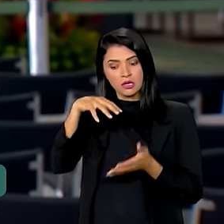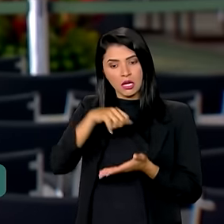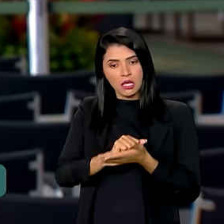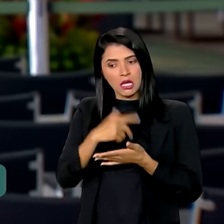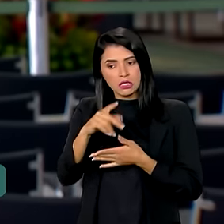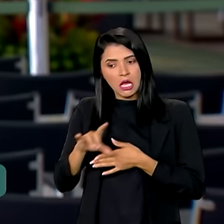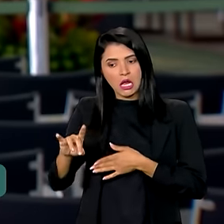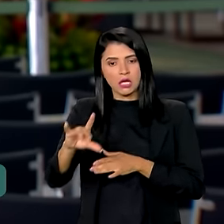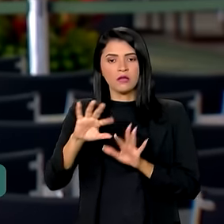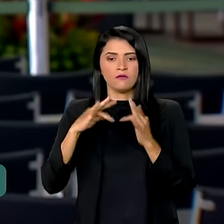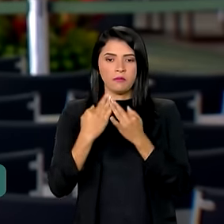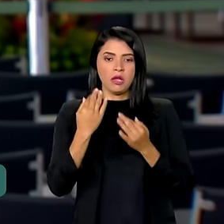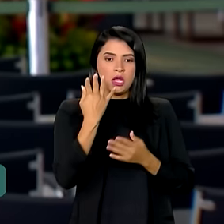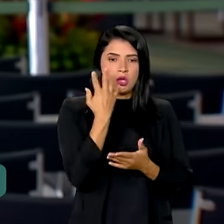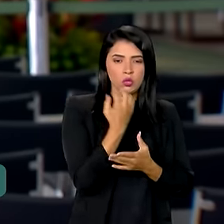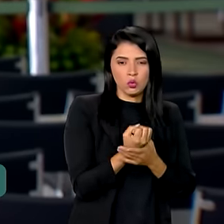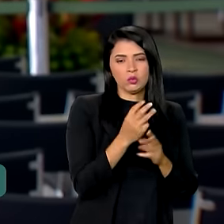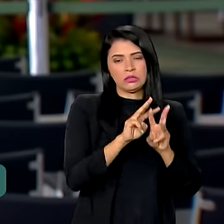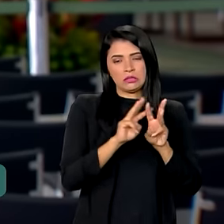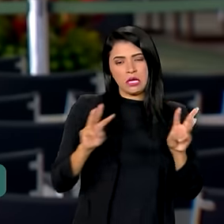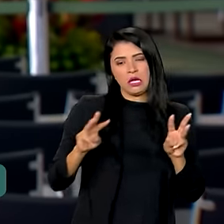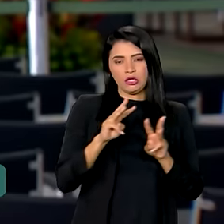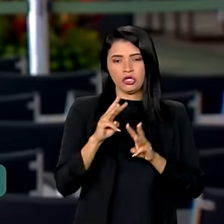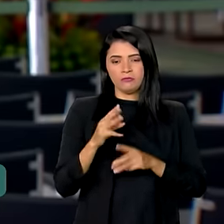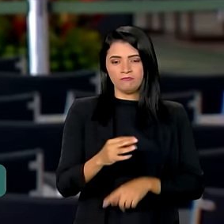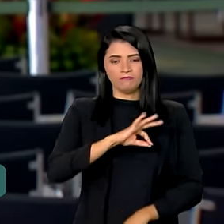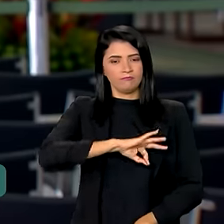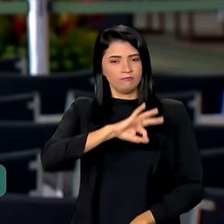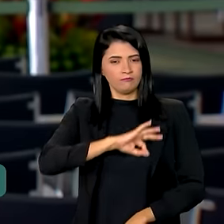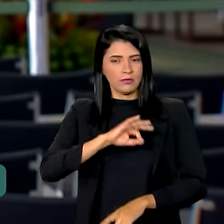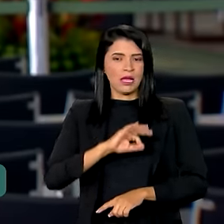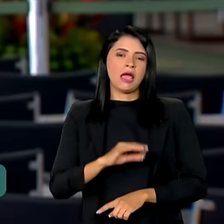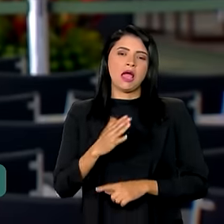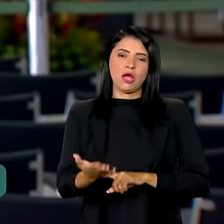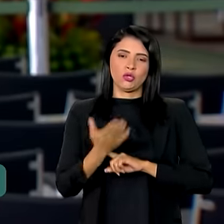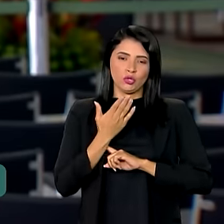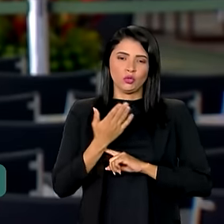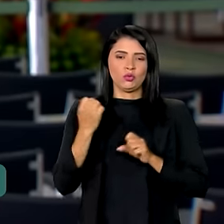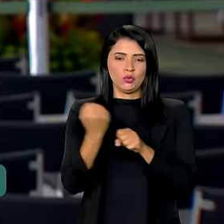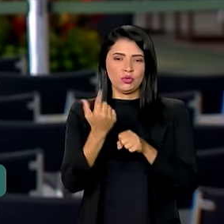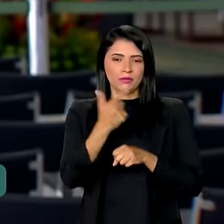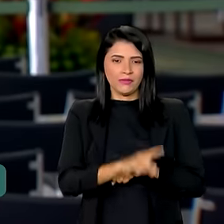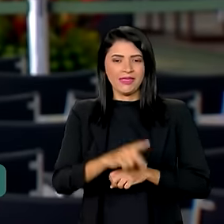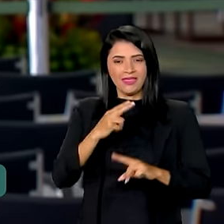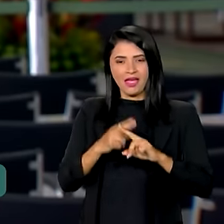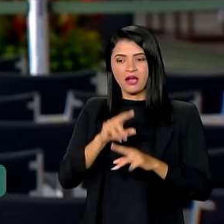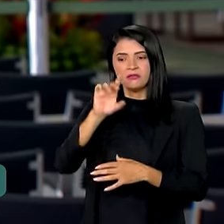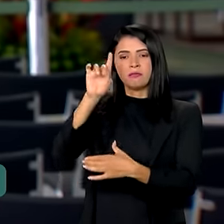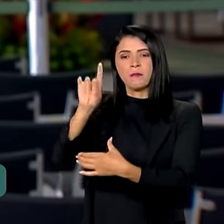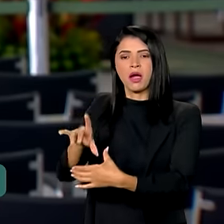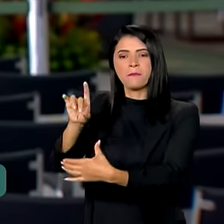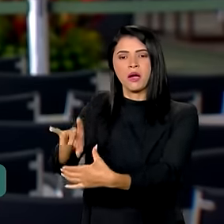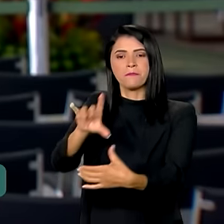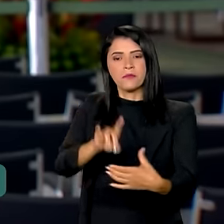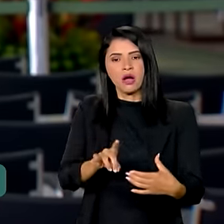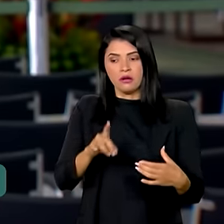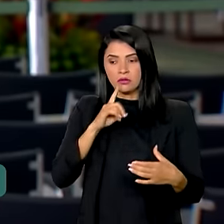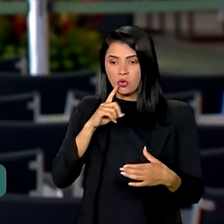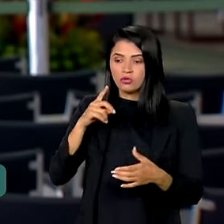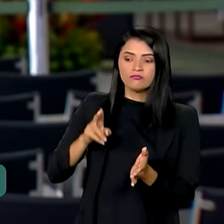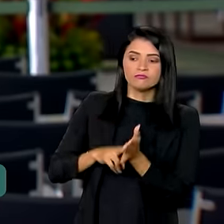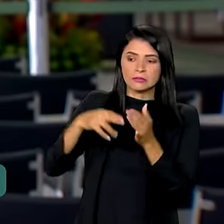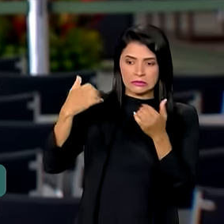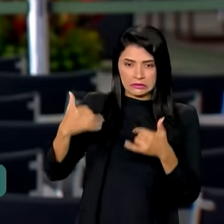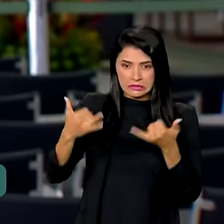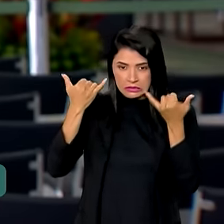famílias no site do auxílio-reconstrução e a Caixa Econômica Federal realiza o depósito em conta após a confirmação